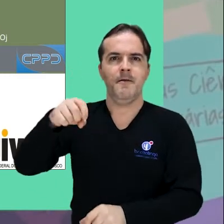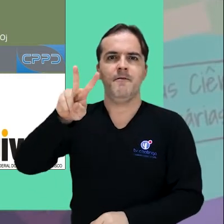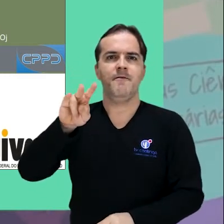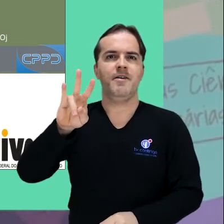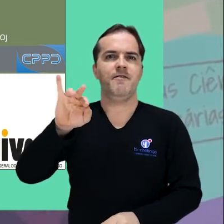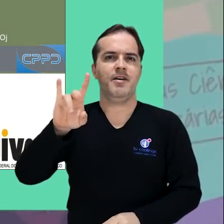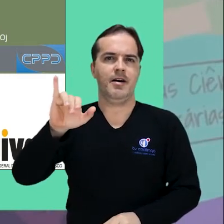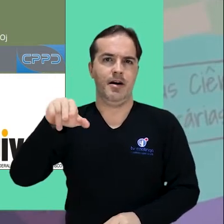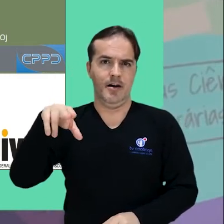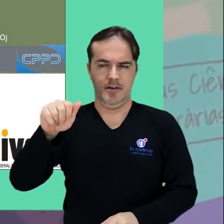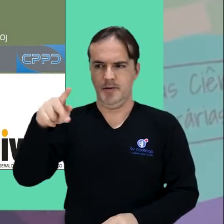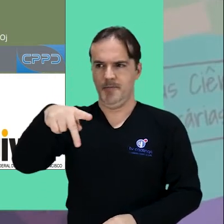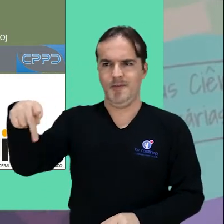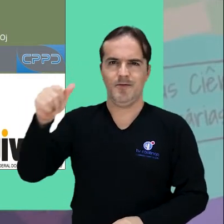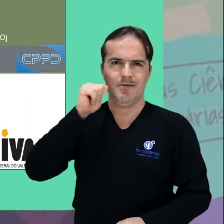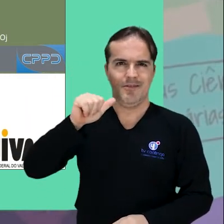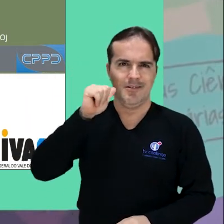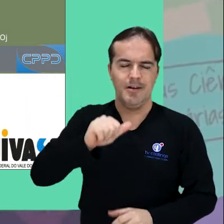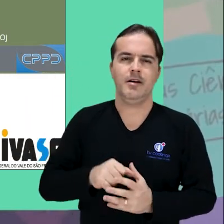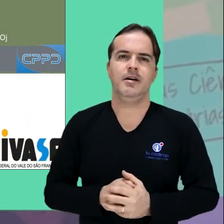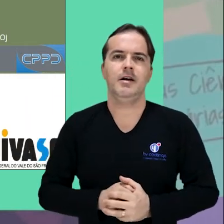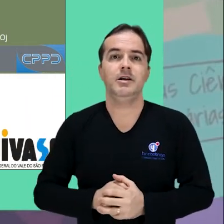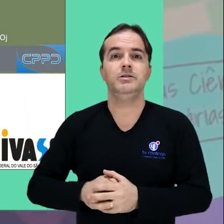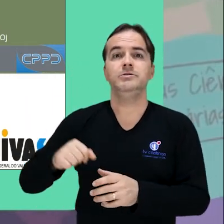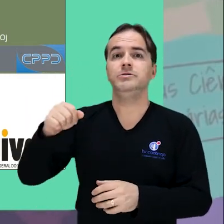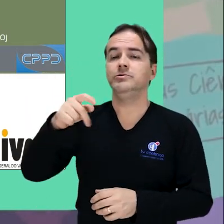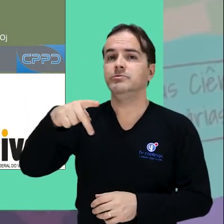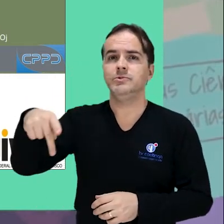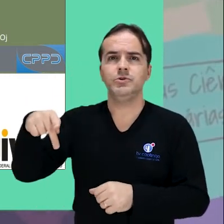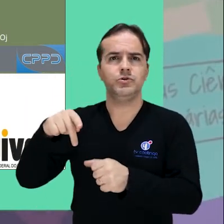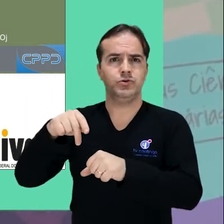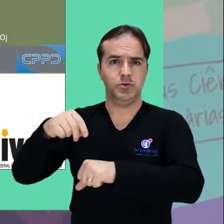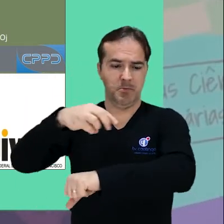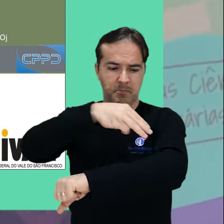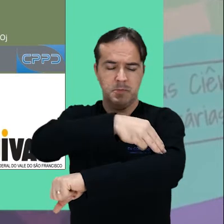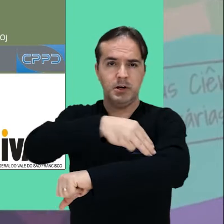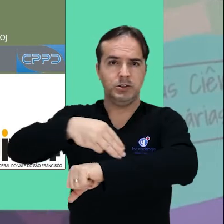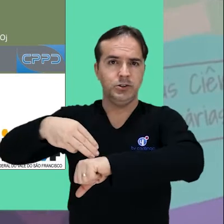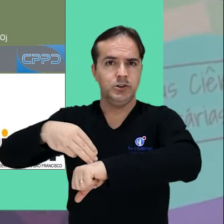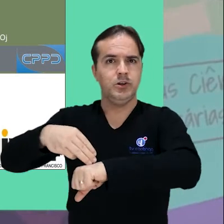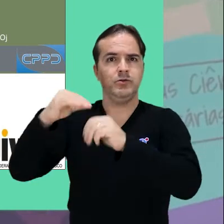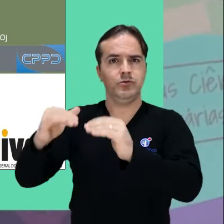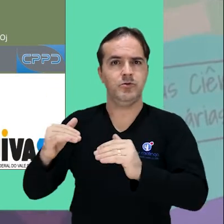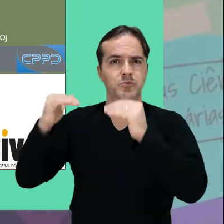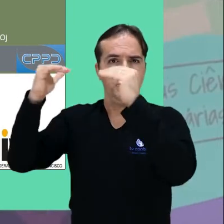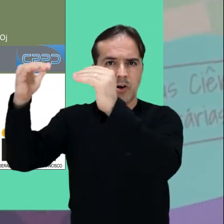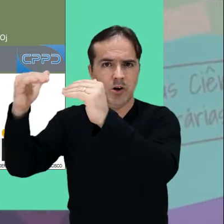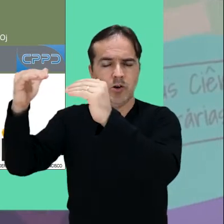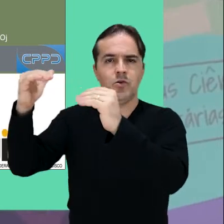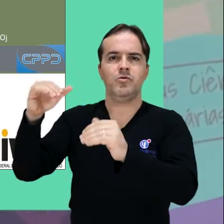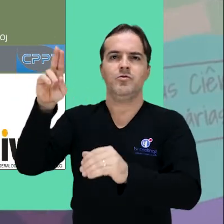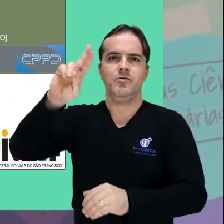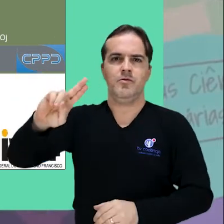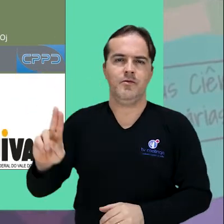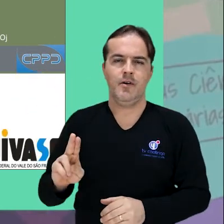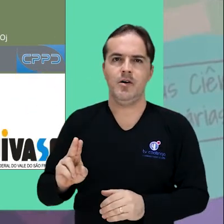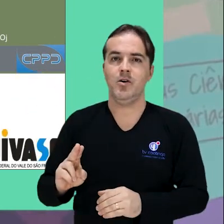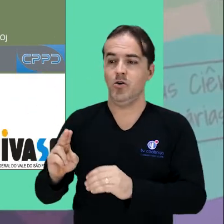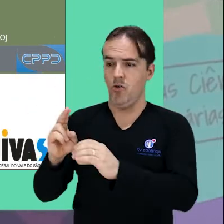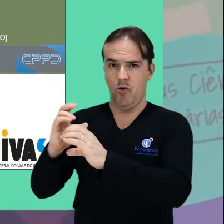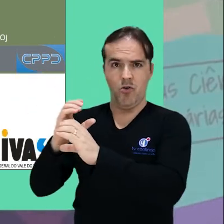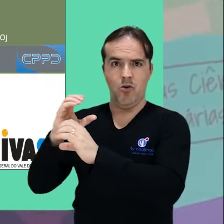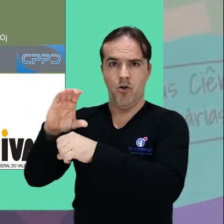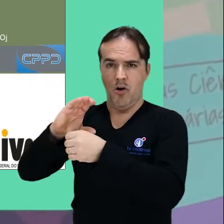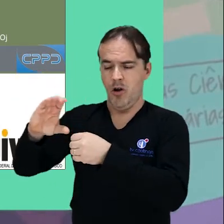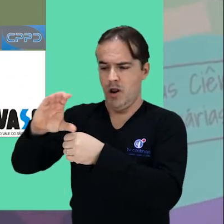é para promoção à classe de professor titular do Magistério Superior da Univasf, pelo Colegiado de Engenharia de